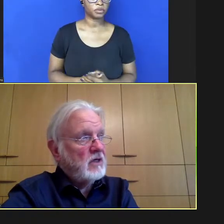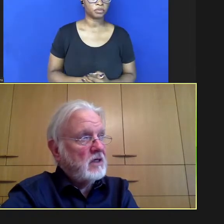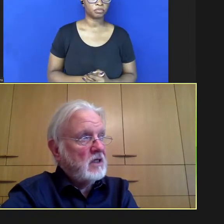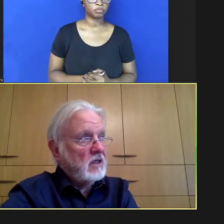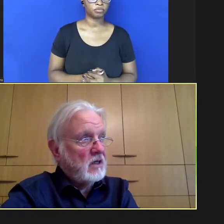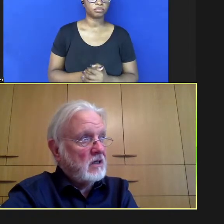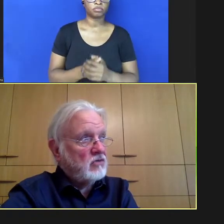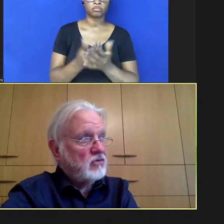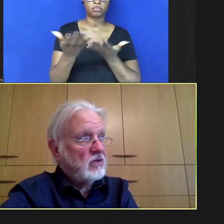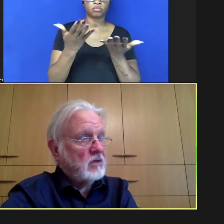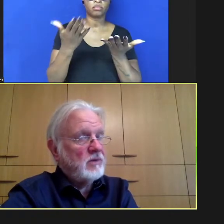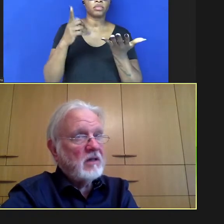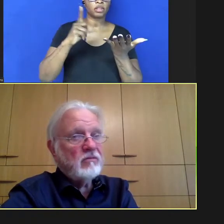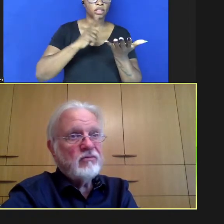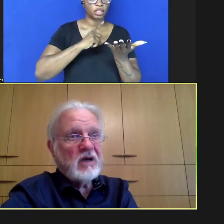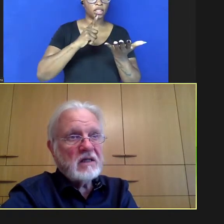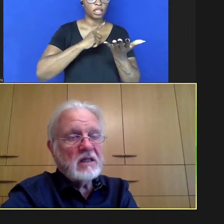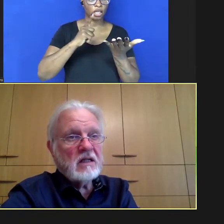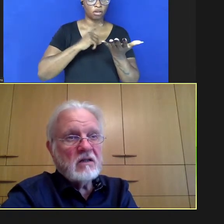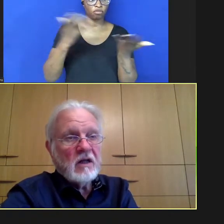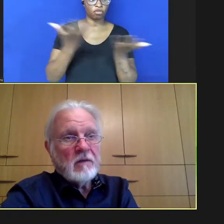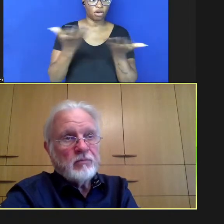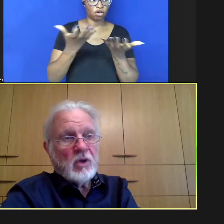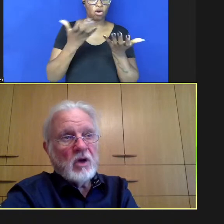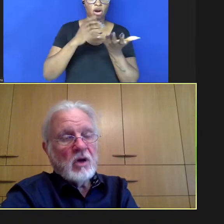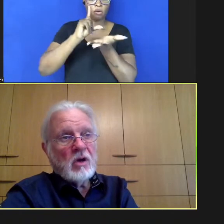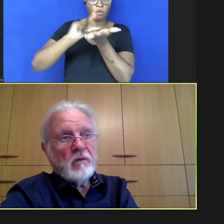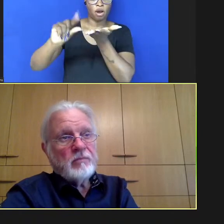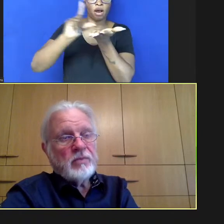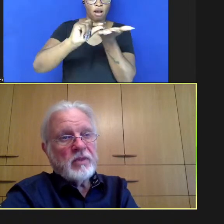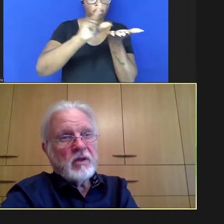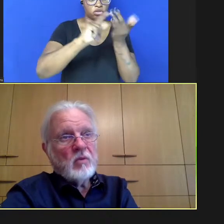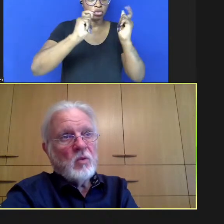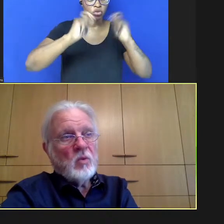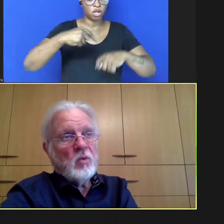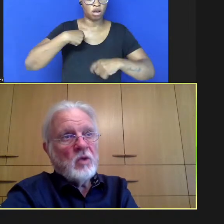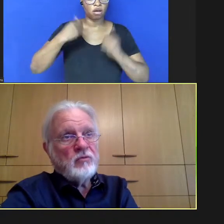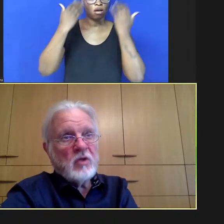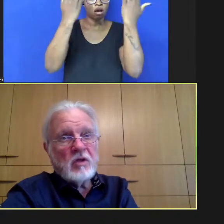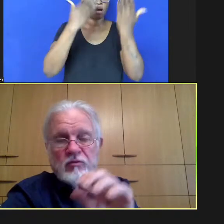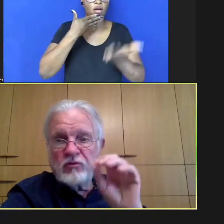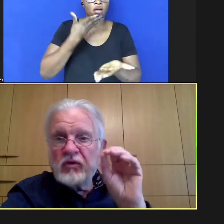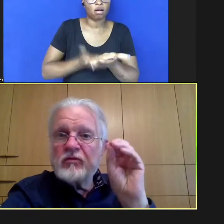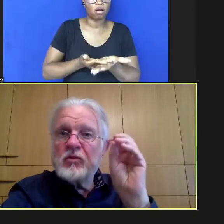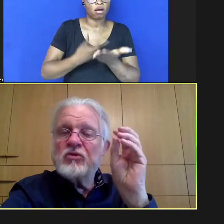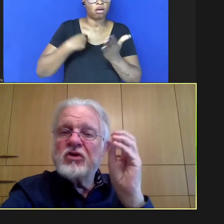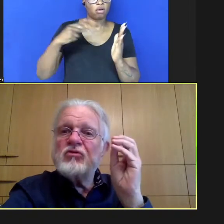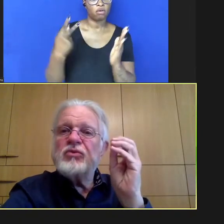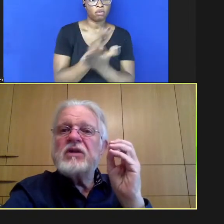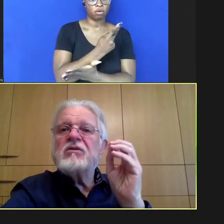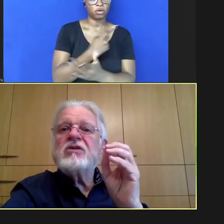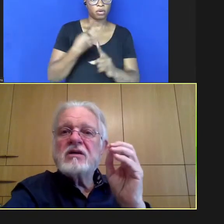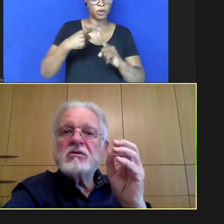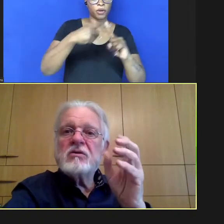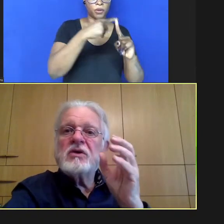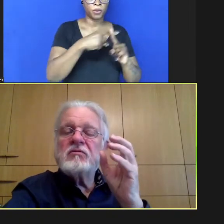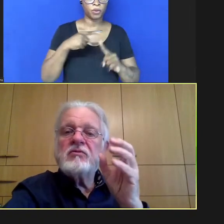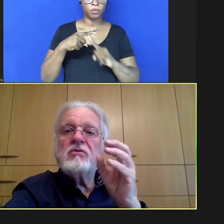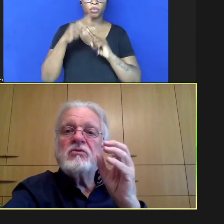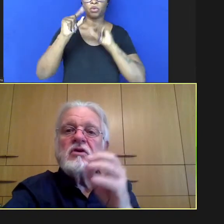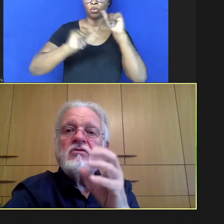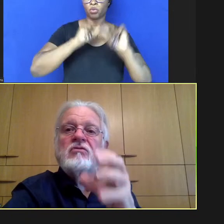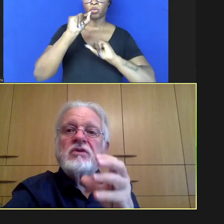houve um número enorme de artigos e eu sempre fiquei muito impressionado com o fato de que